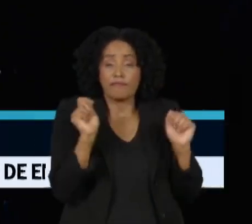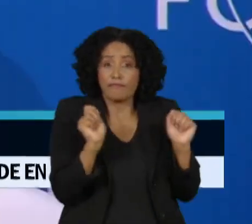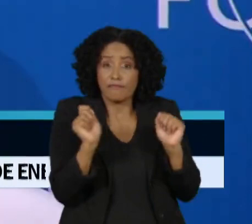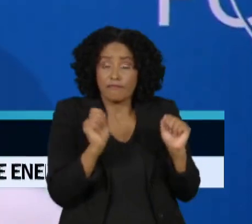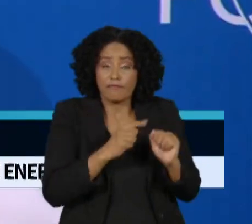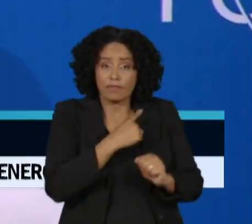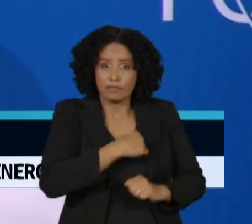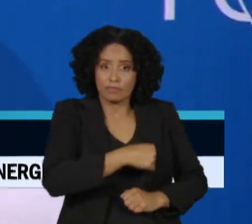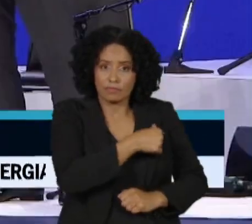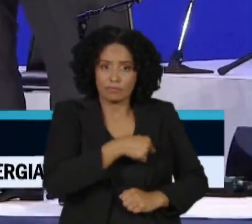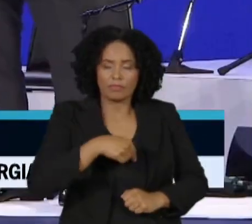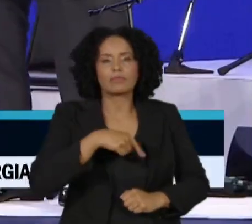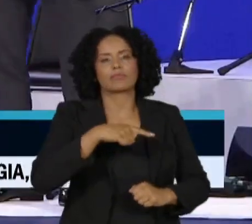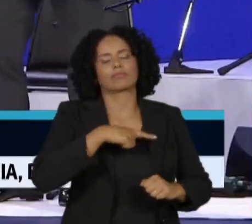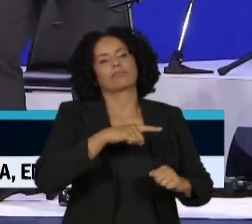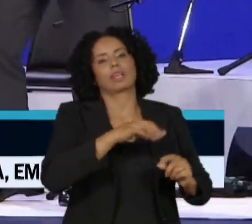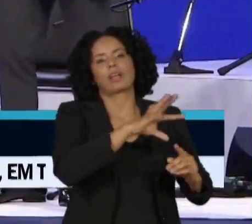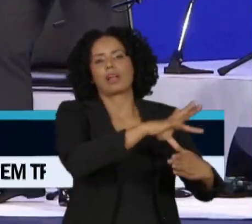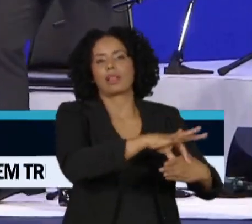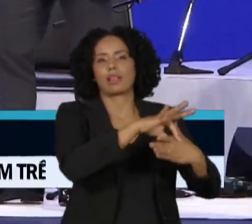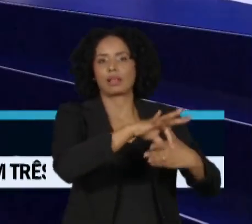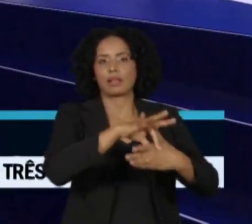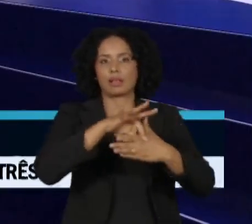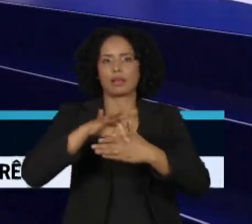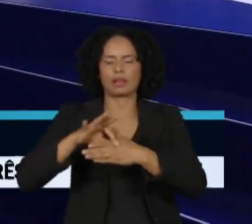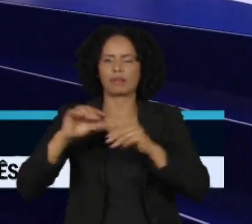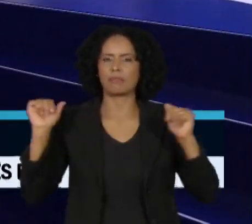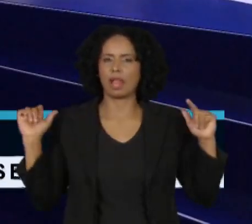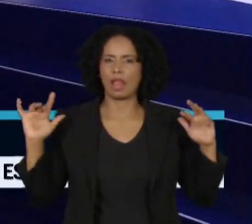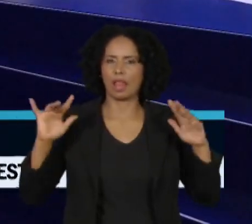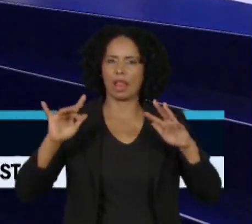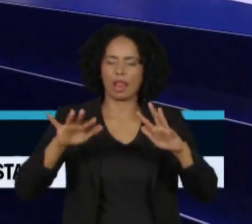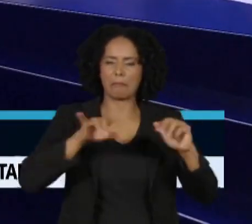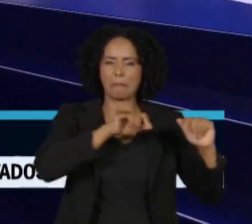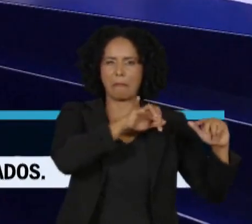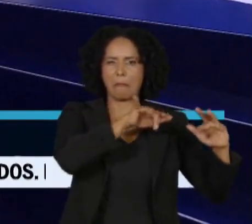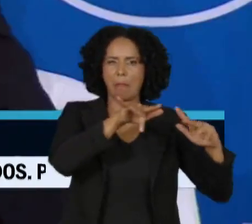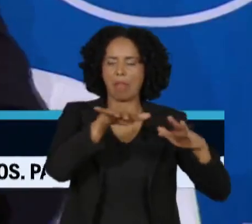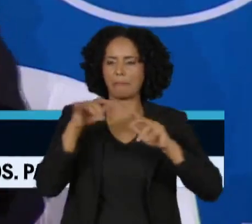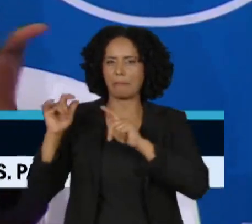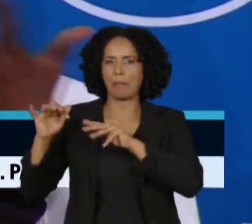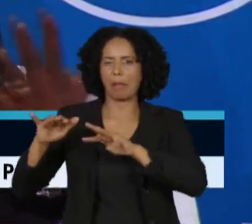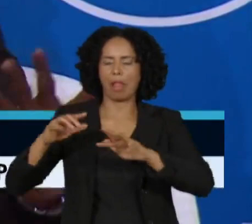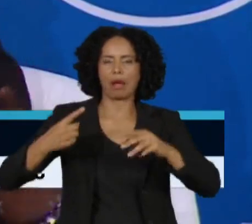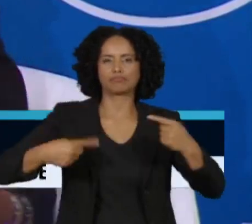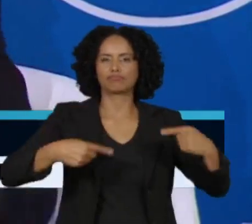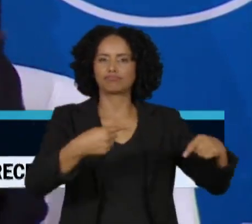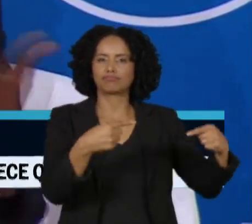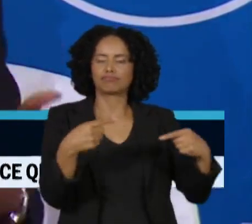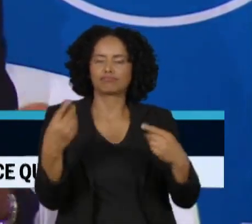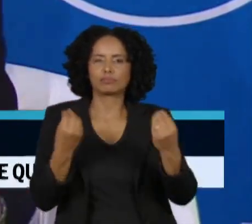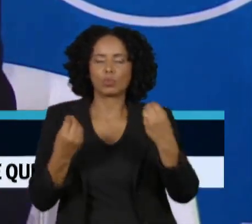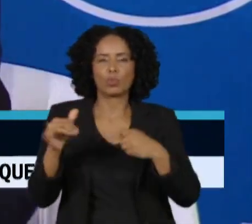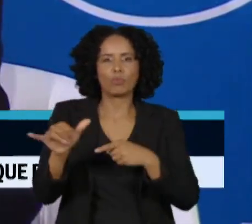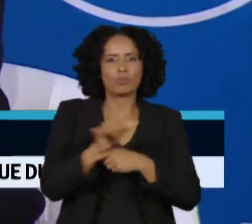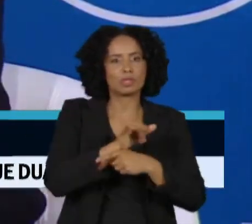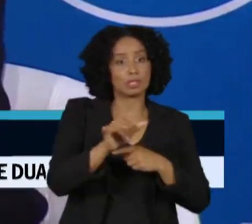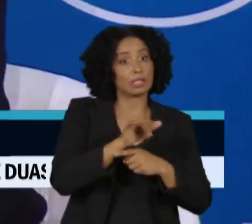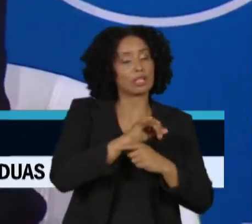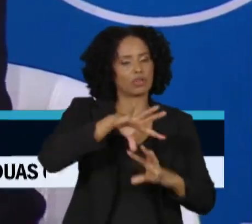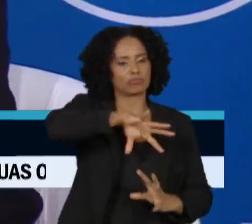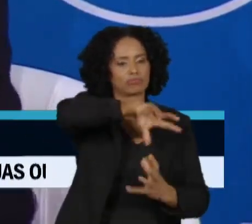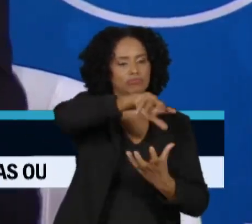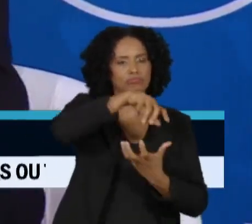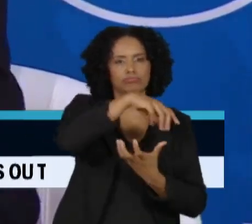líderes mundiais, ativistas e artistas se encontram e discutem o que precisa ser feito para trazer o planeta de volta aos